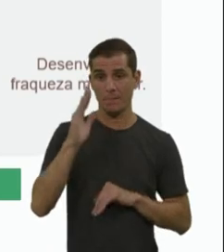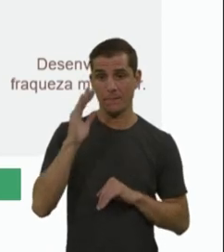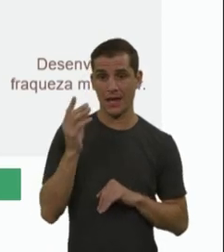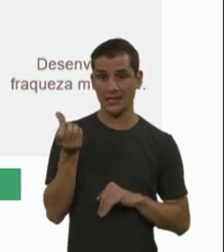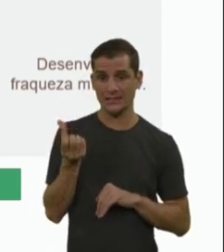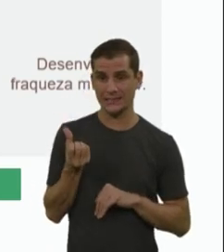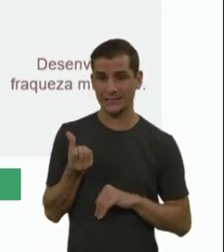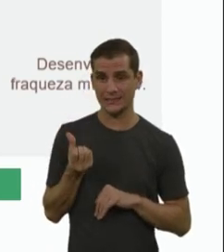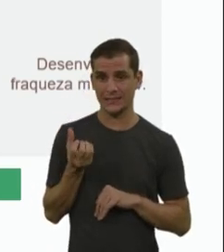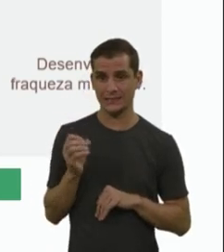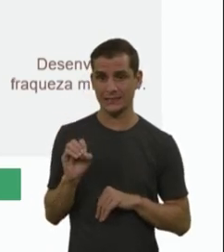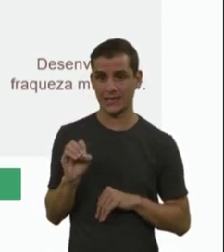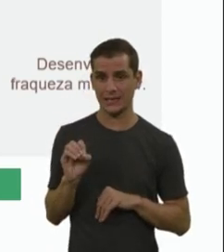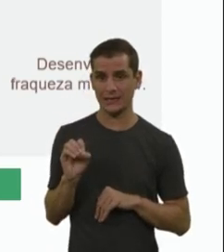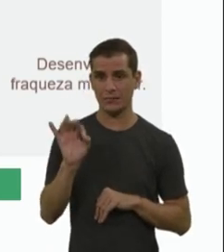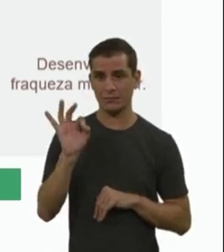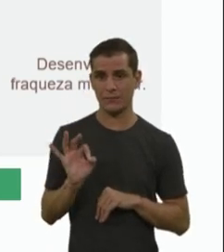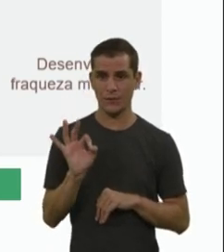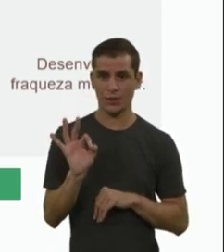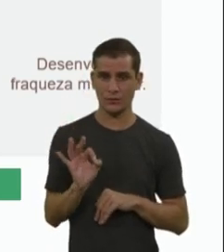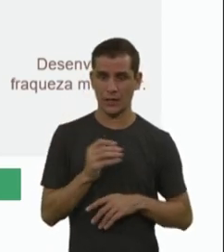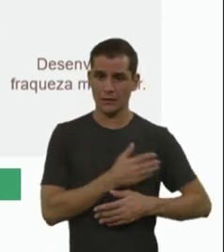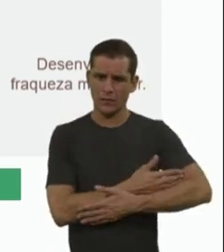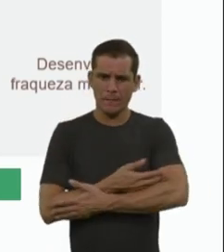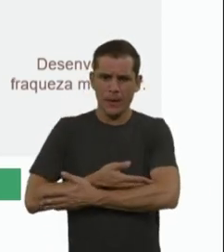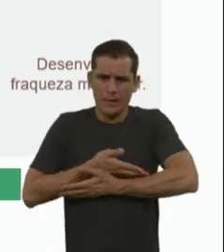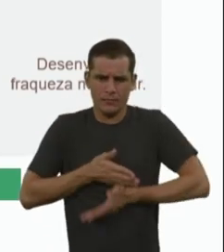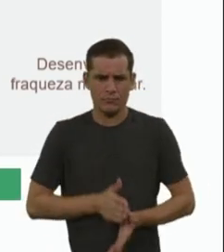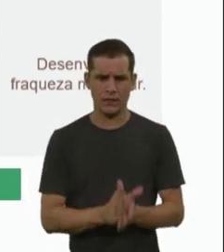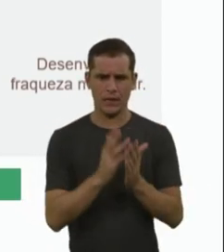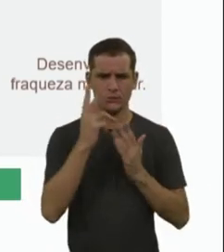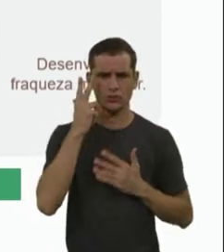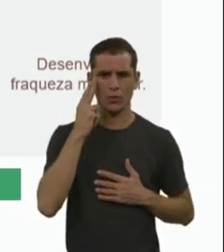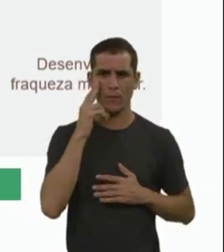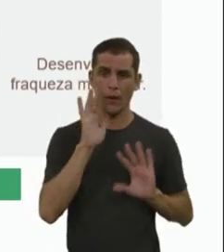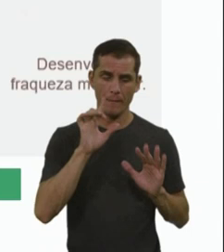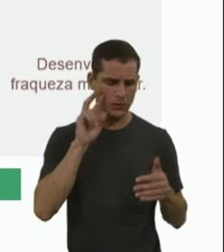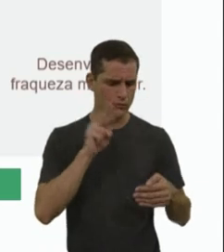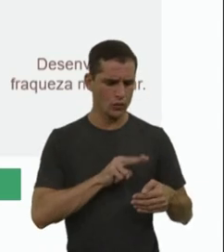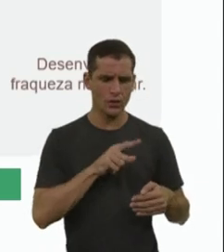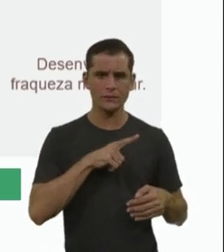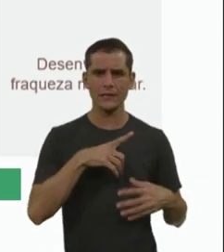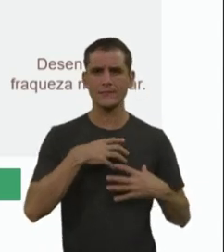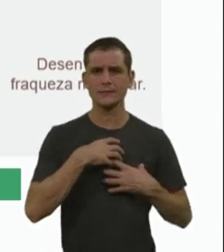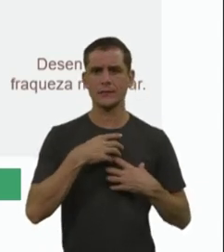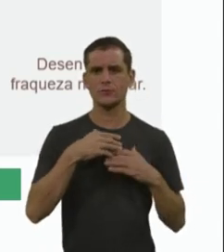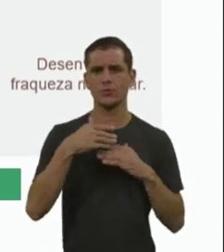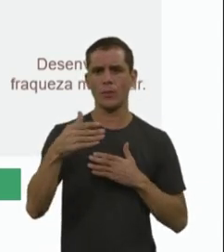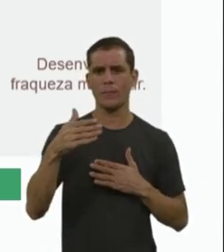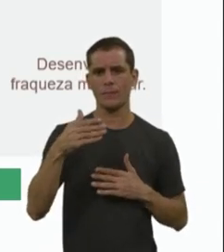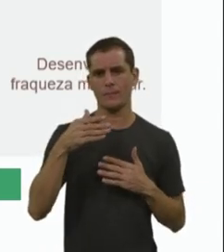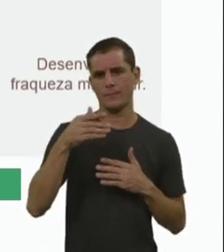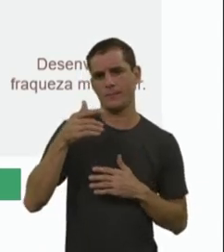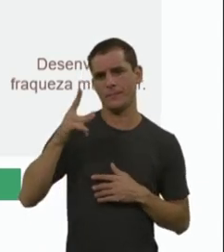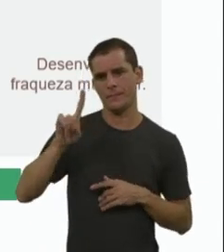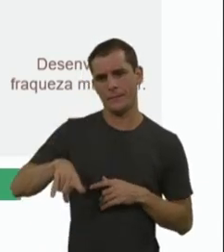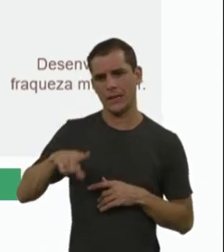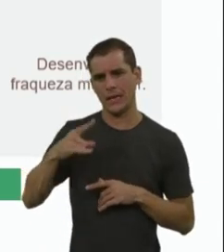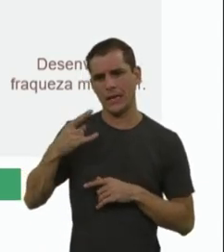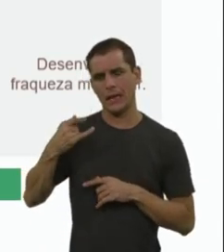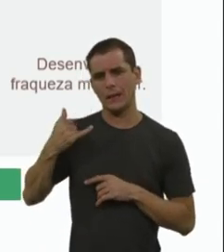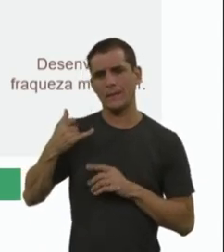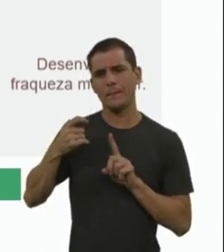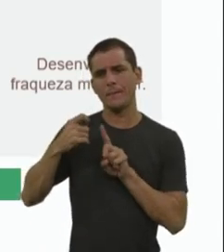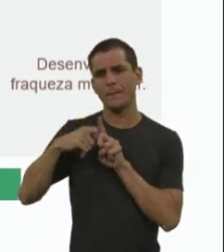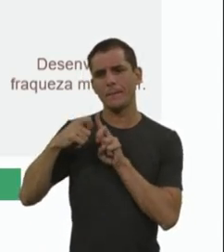caracteriza? Então, bebês que vão nascer normal, mas vão começar a ter sintomas, geralmente nos primeiros meses de vida, em média